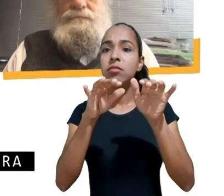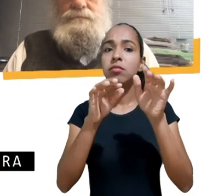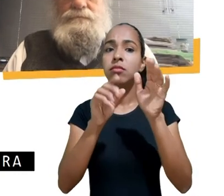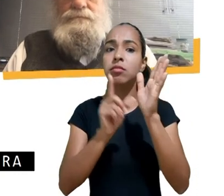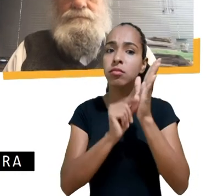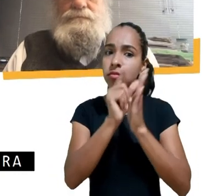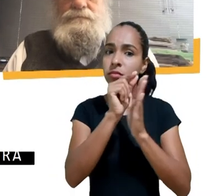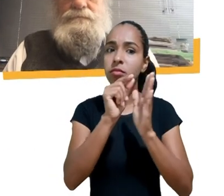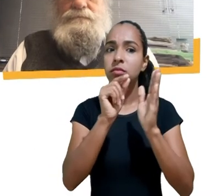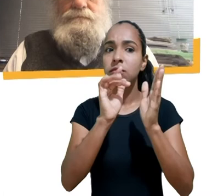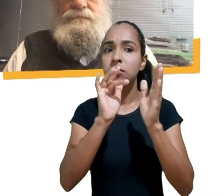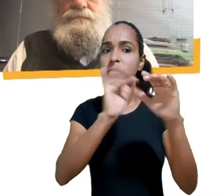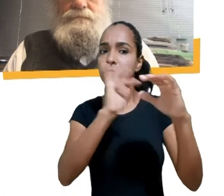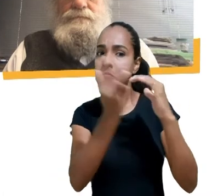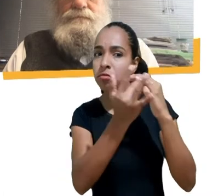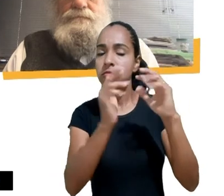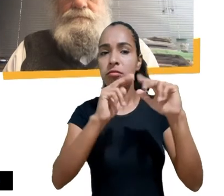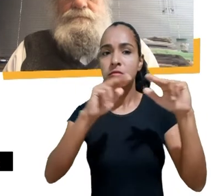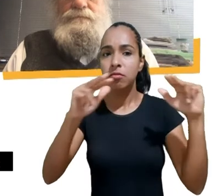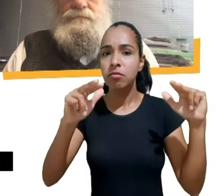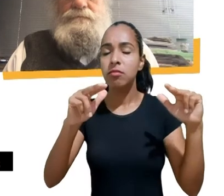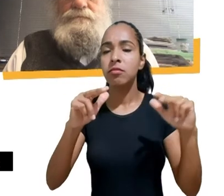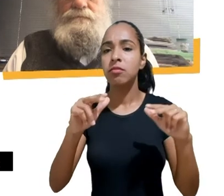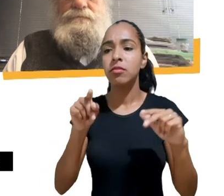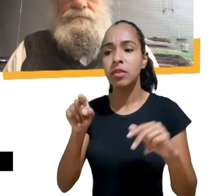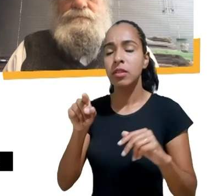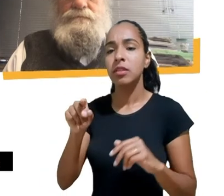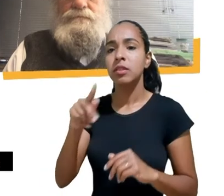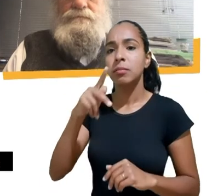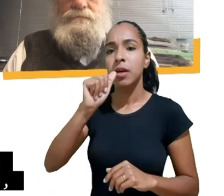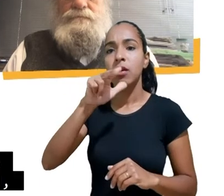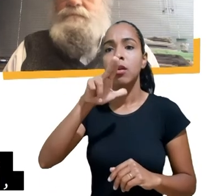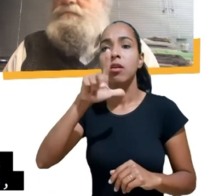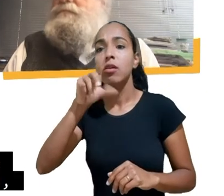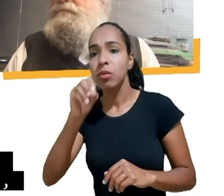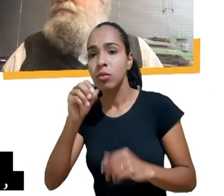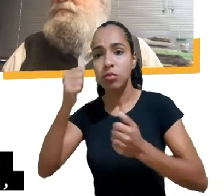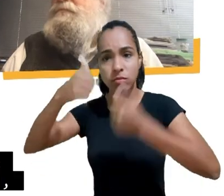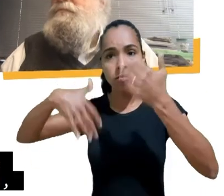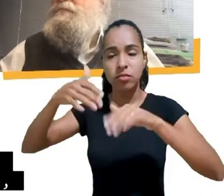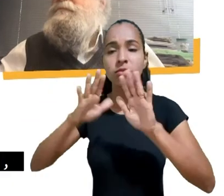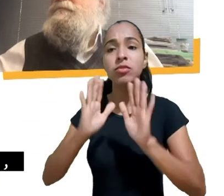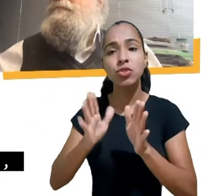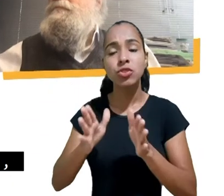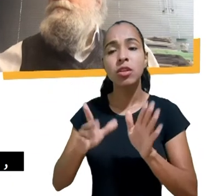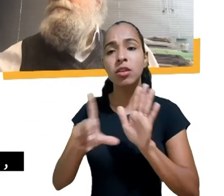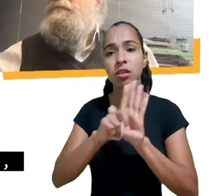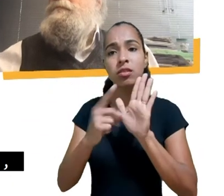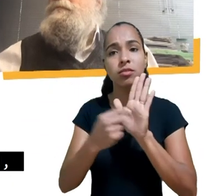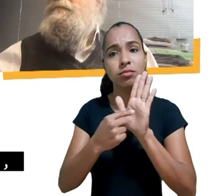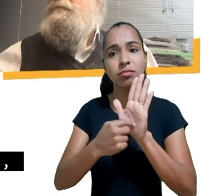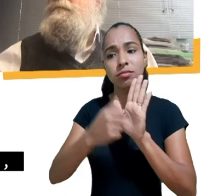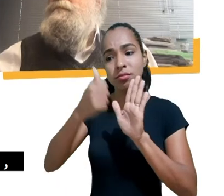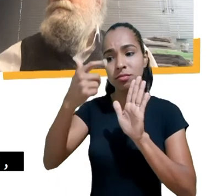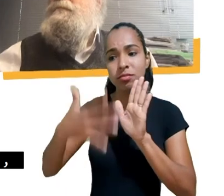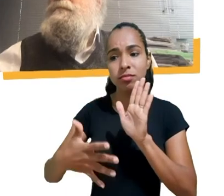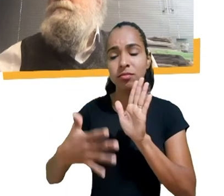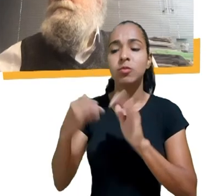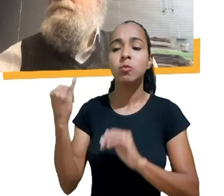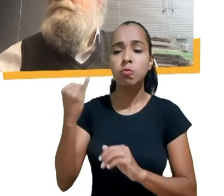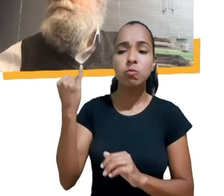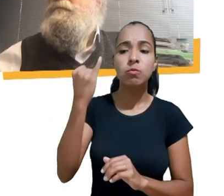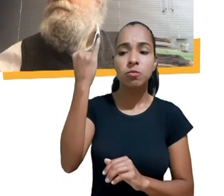lembrou trazendo aqui o artigo 227 da Constituição Federal tão fundamental para que a gente caminhe numa